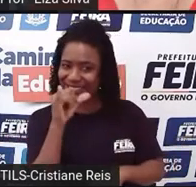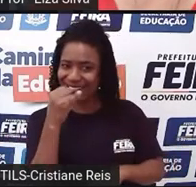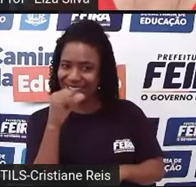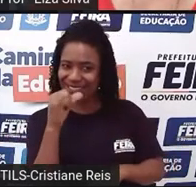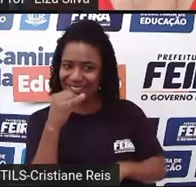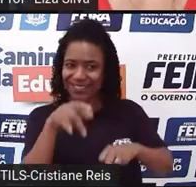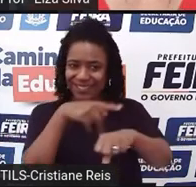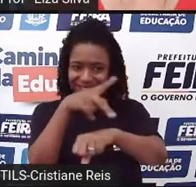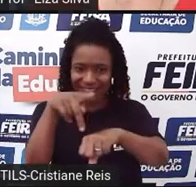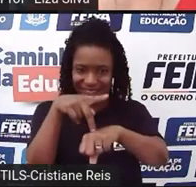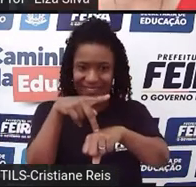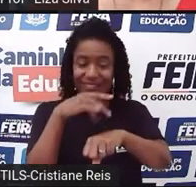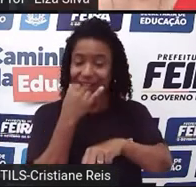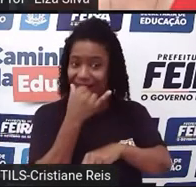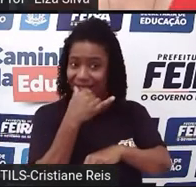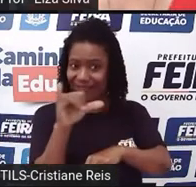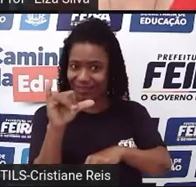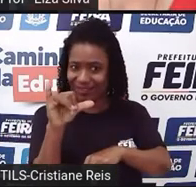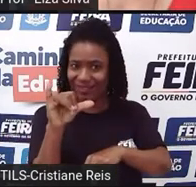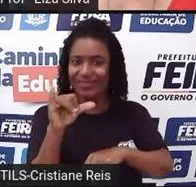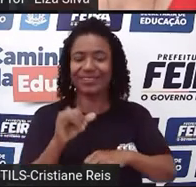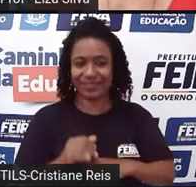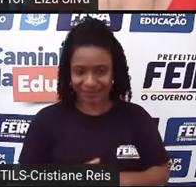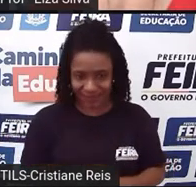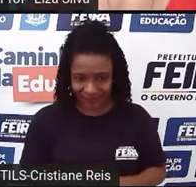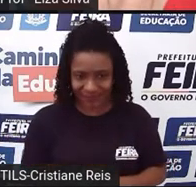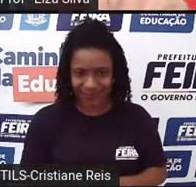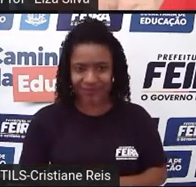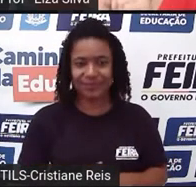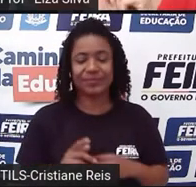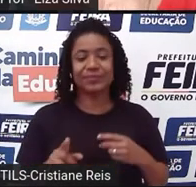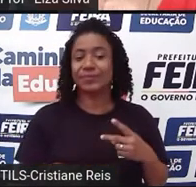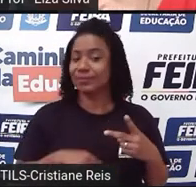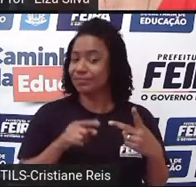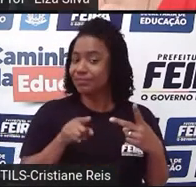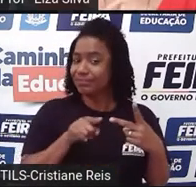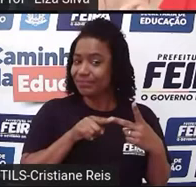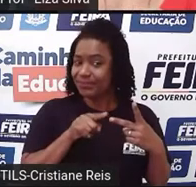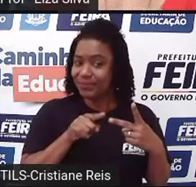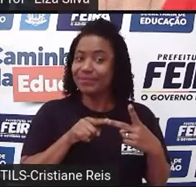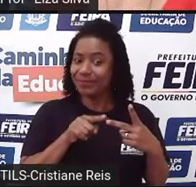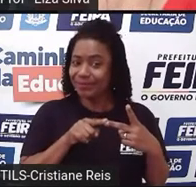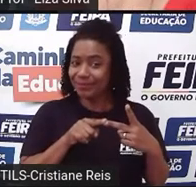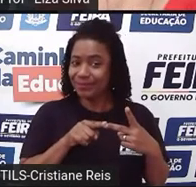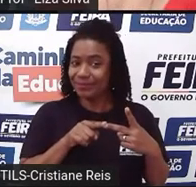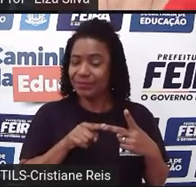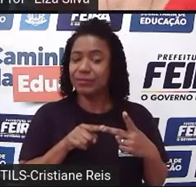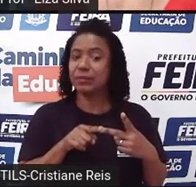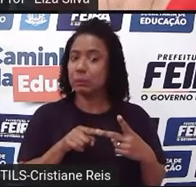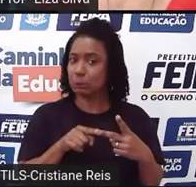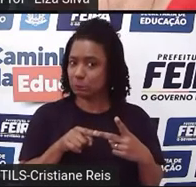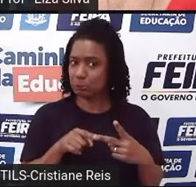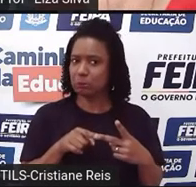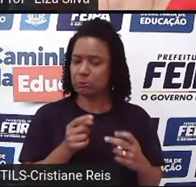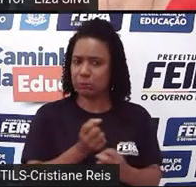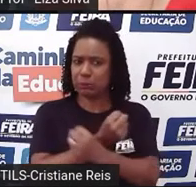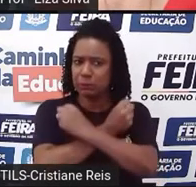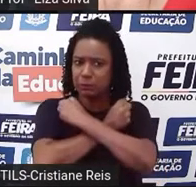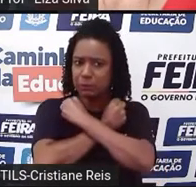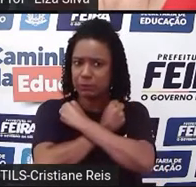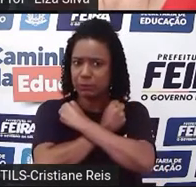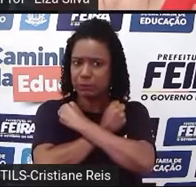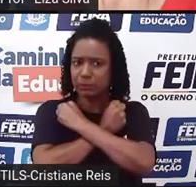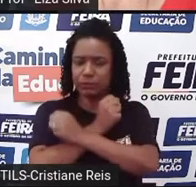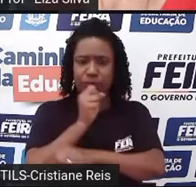aconteceu, nesse cenário da Itália, ela também tem, olha aqui, isto aqui é